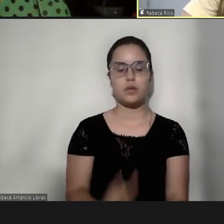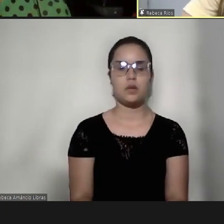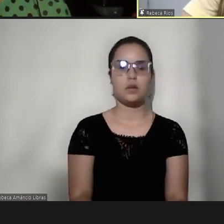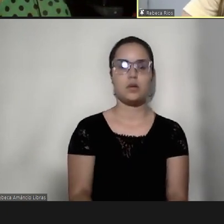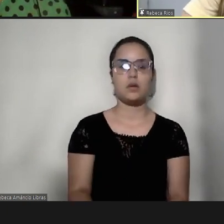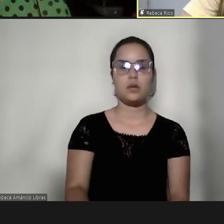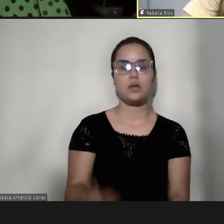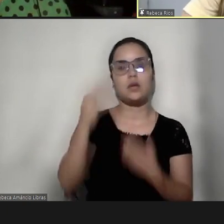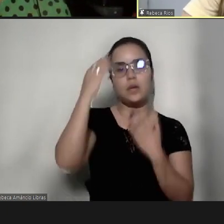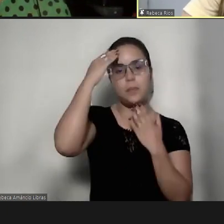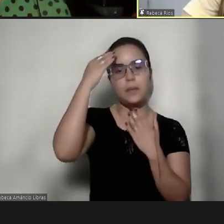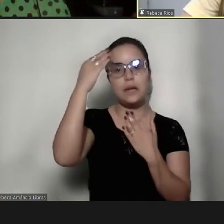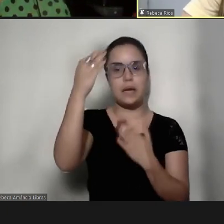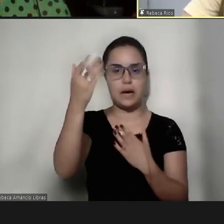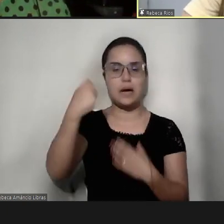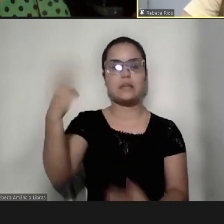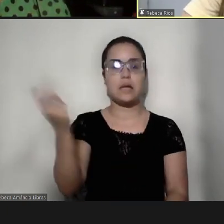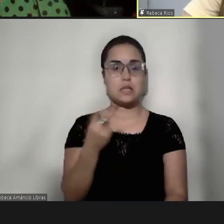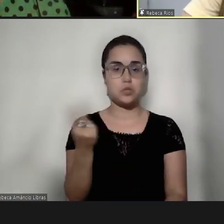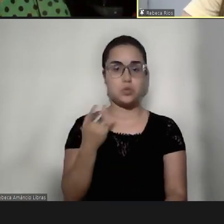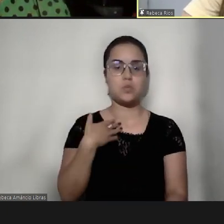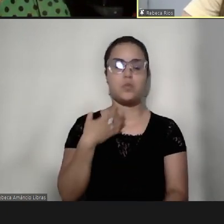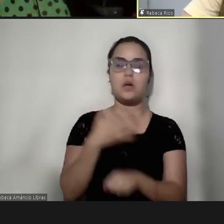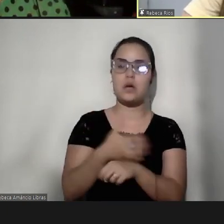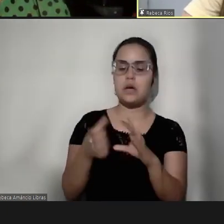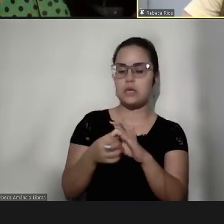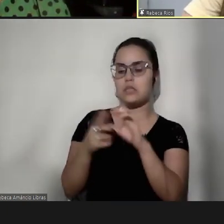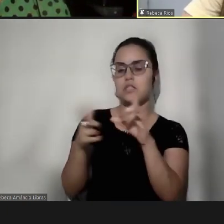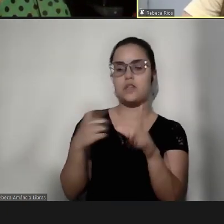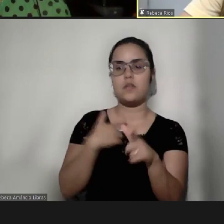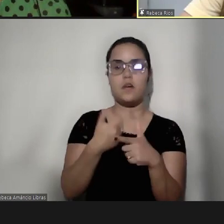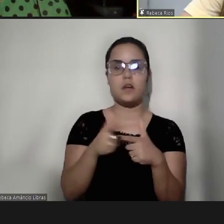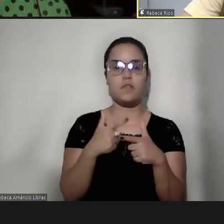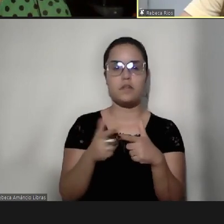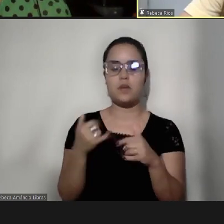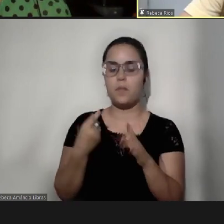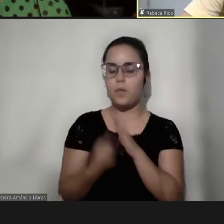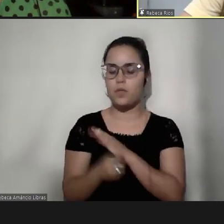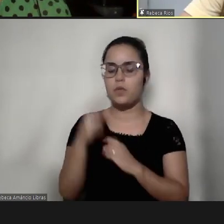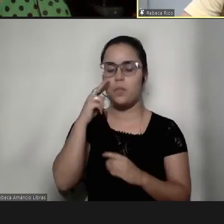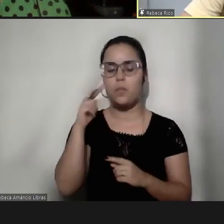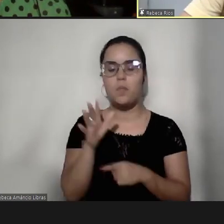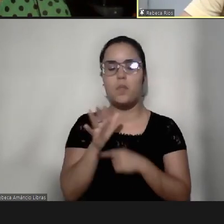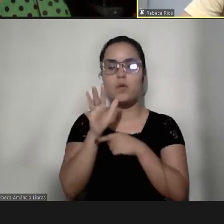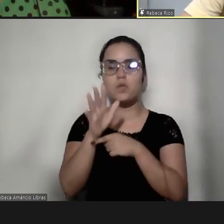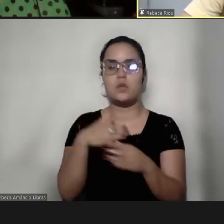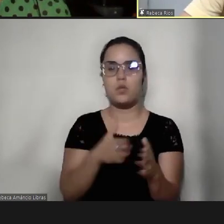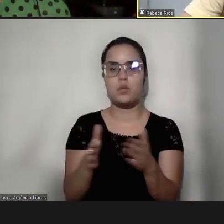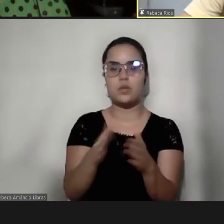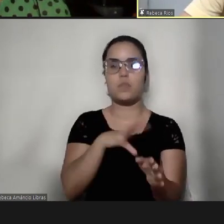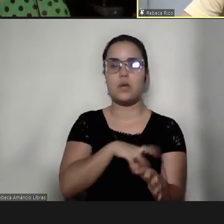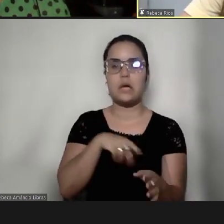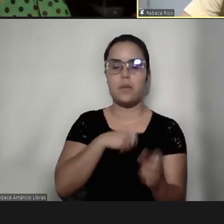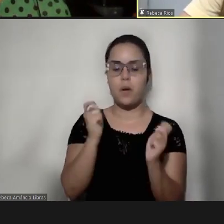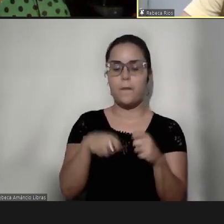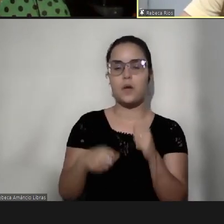obrigada, Andresa e Rebeca, por essas partilhas tão profundas, por nos mostrar o quanto esse caminho do amor é poderoso, em